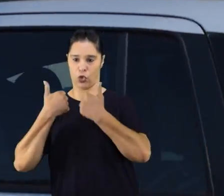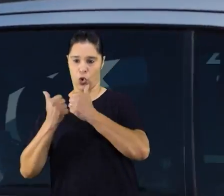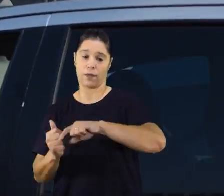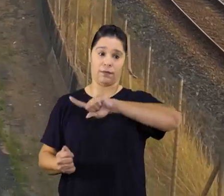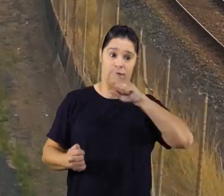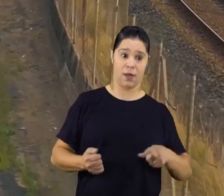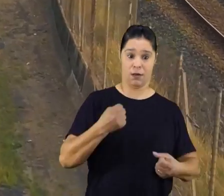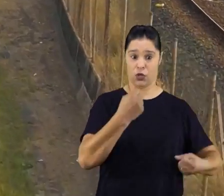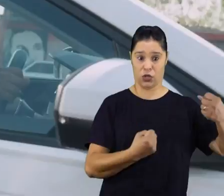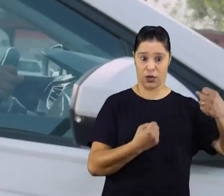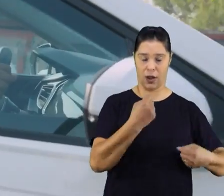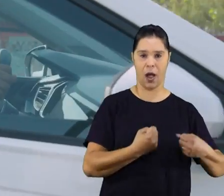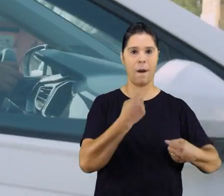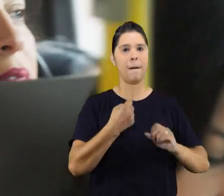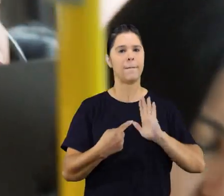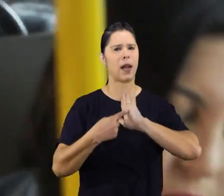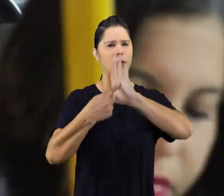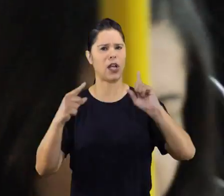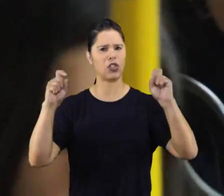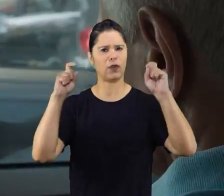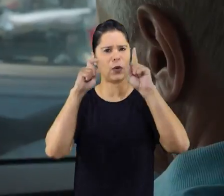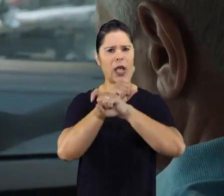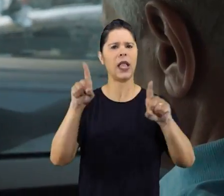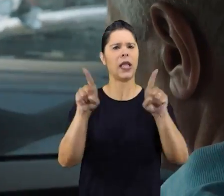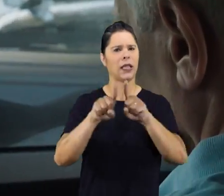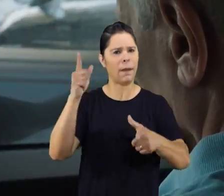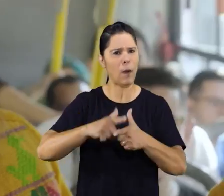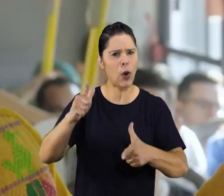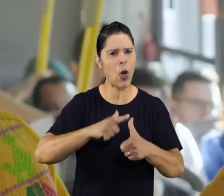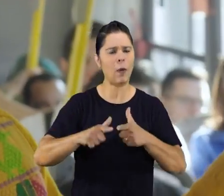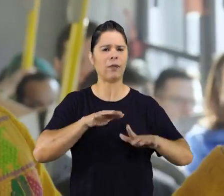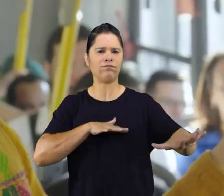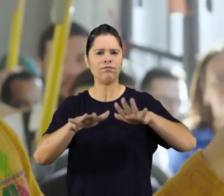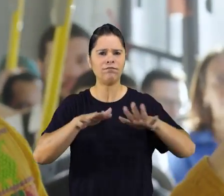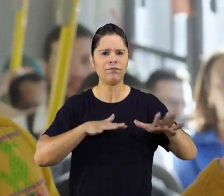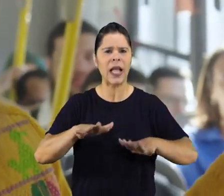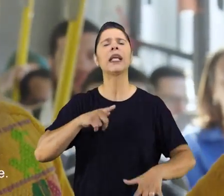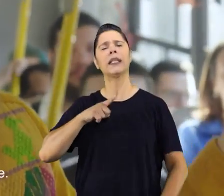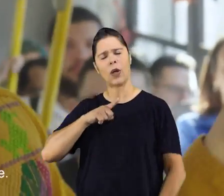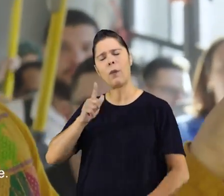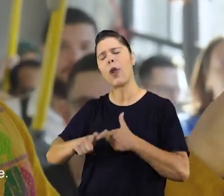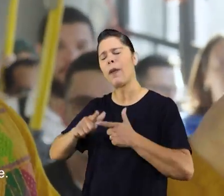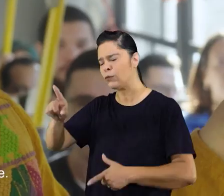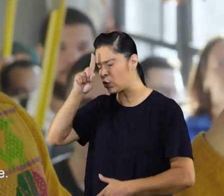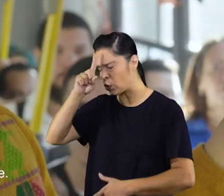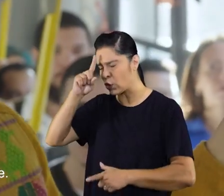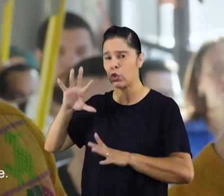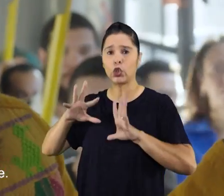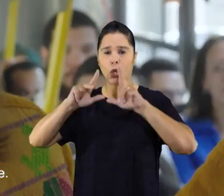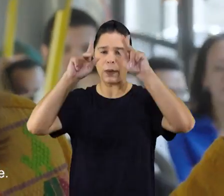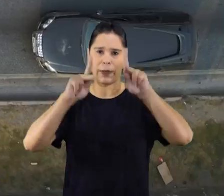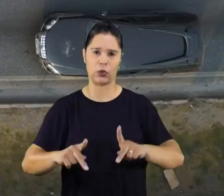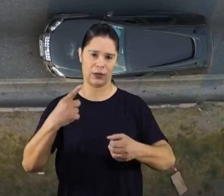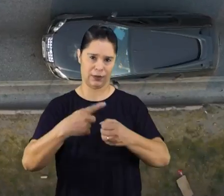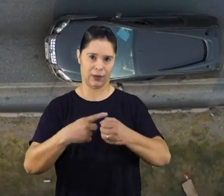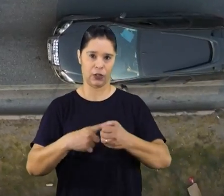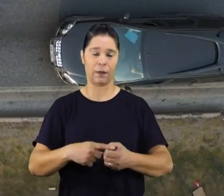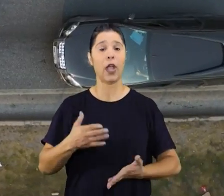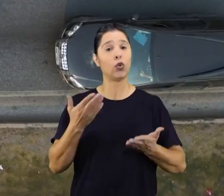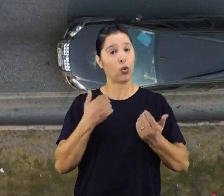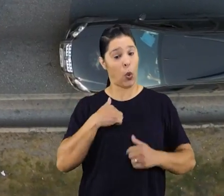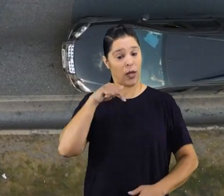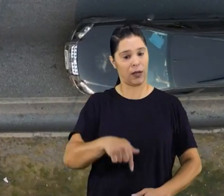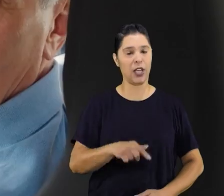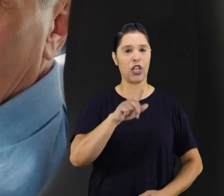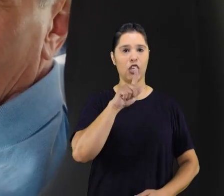ônibus, outro de carro, para mostrar as dificuldades e o problema da mobilidade, que são problemas de toda a cidade. Pessoal, eu estou